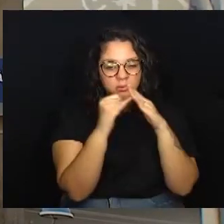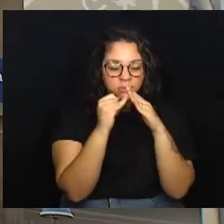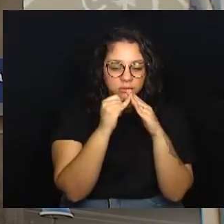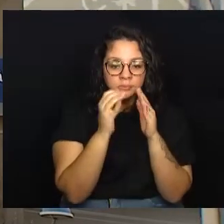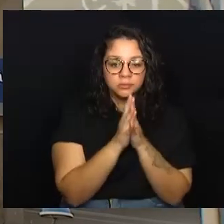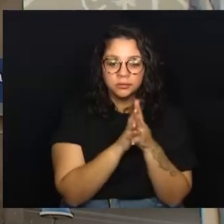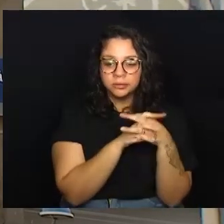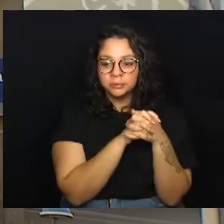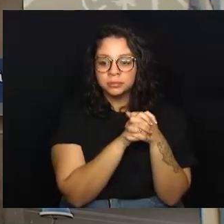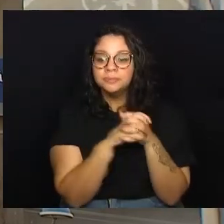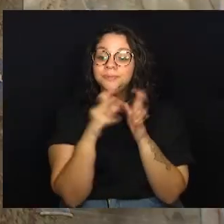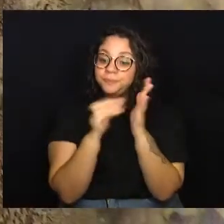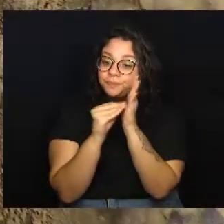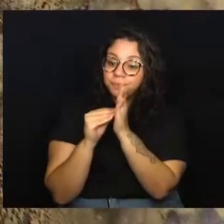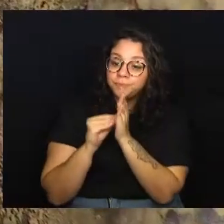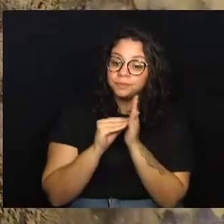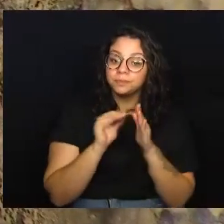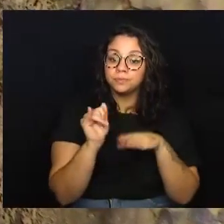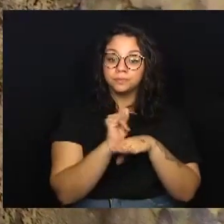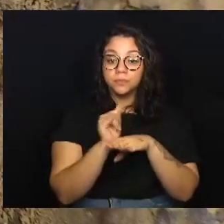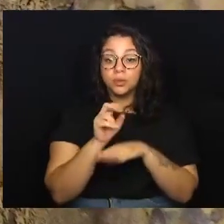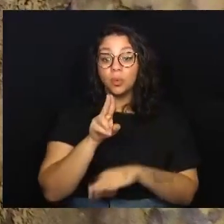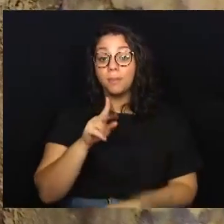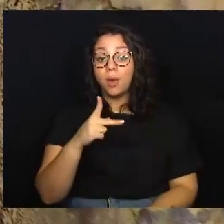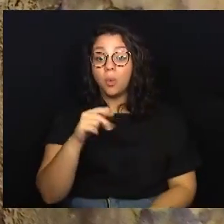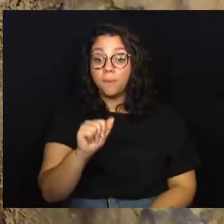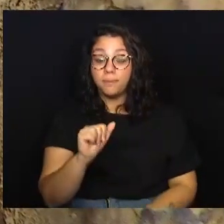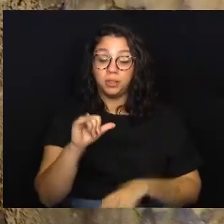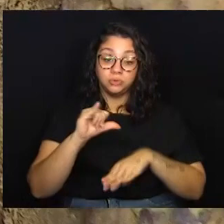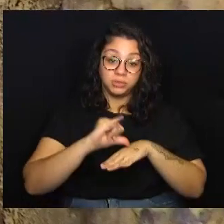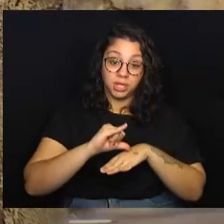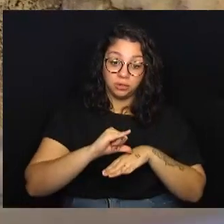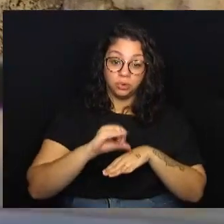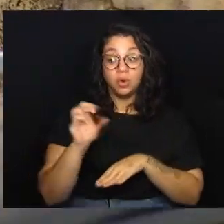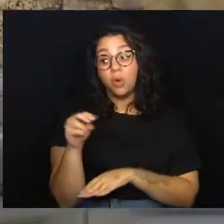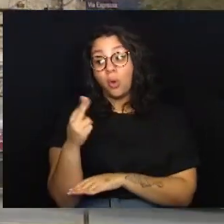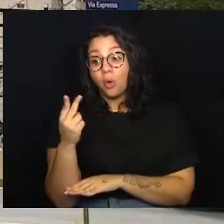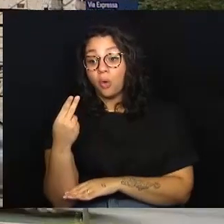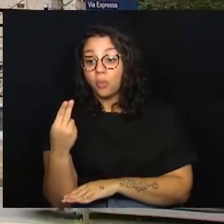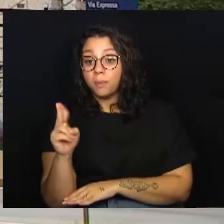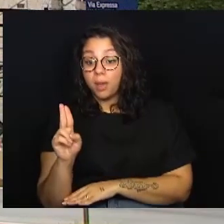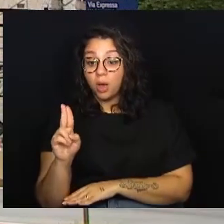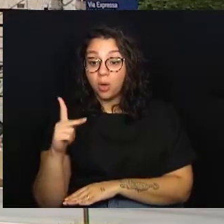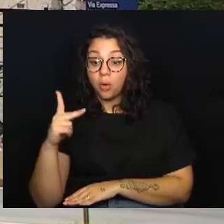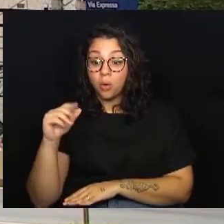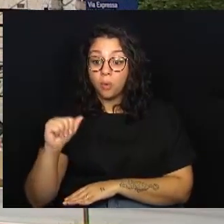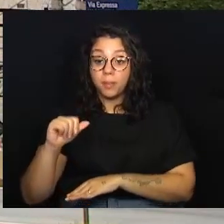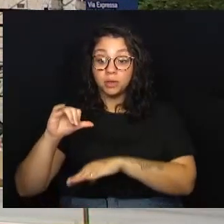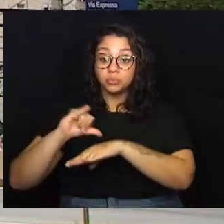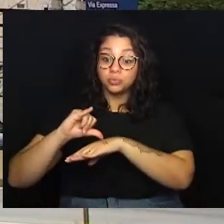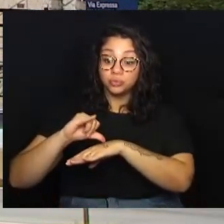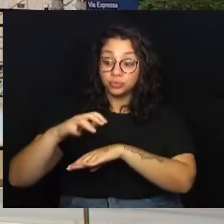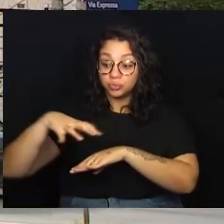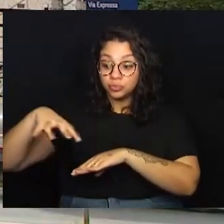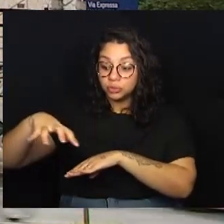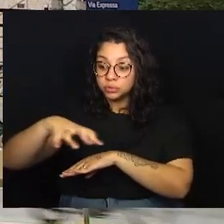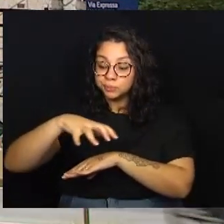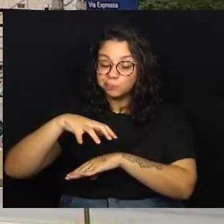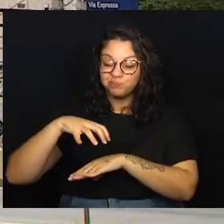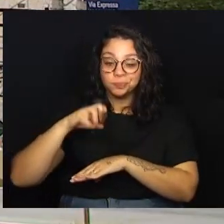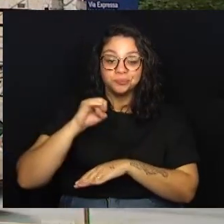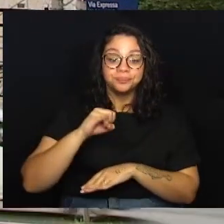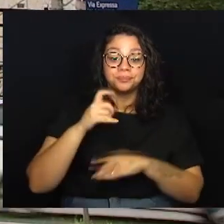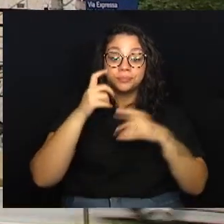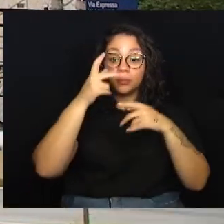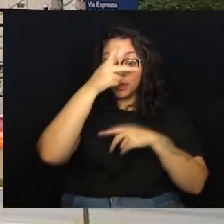a especulação imobiliária. Nós temos falta de equipamentos públicos, de uma UPA no centro ou uma UPA na região central, então